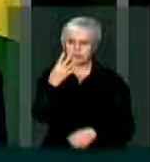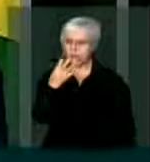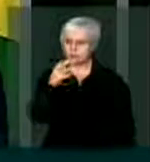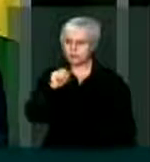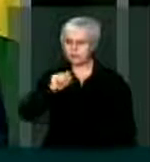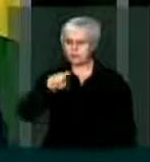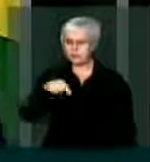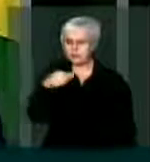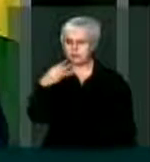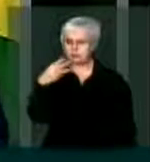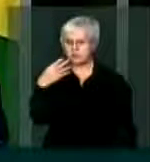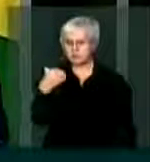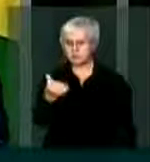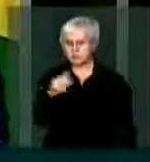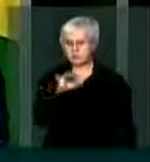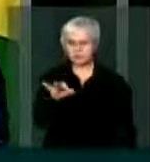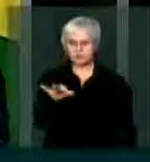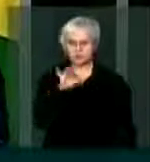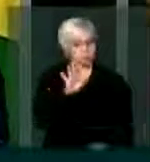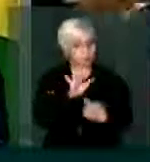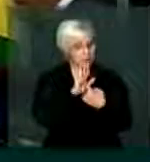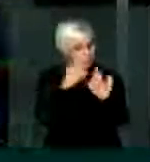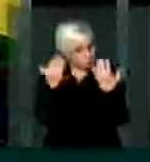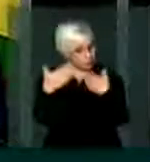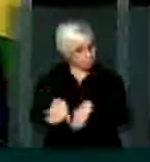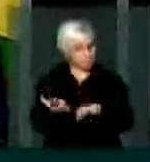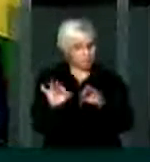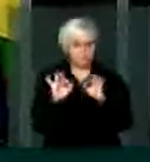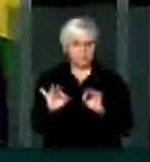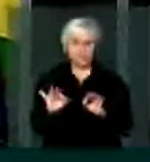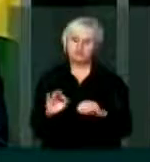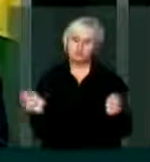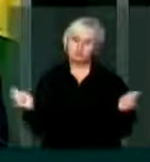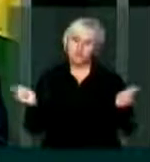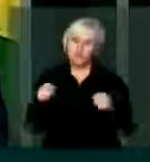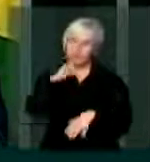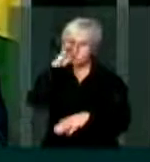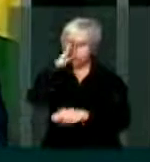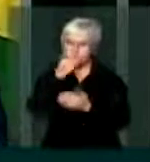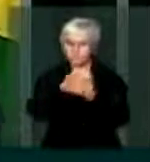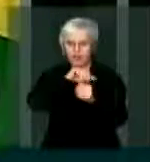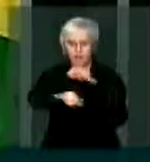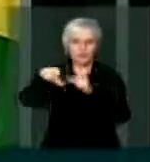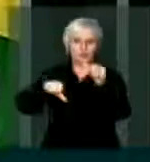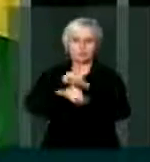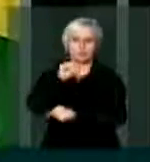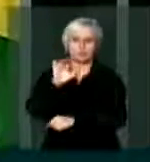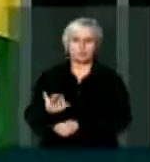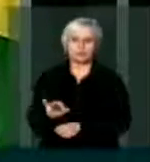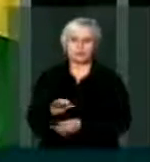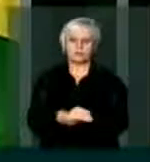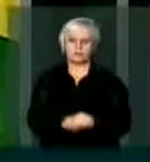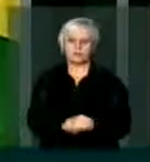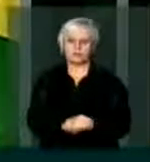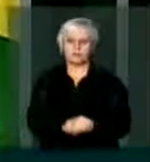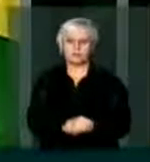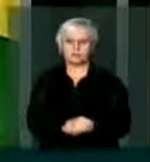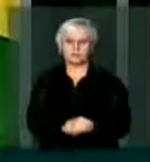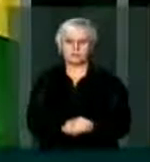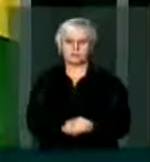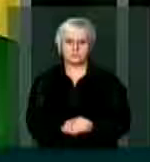,36% comprovam este dado, dado importante, pois ainda